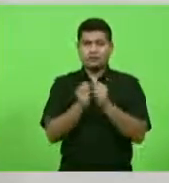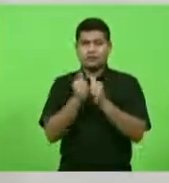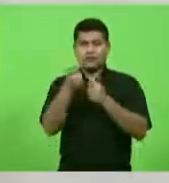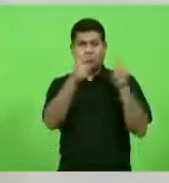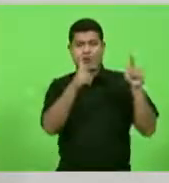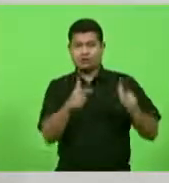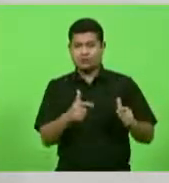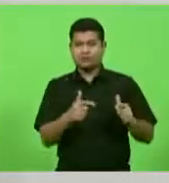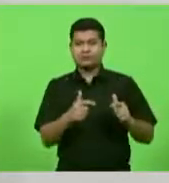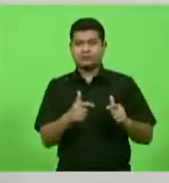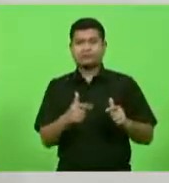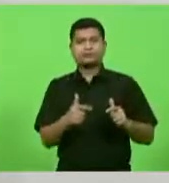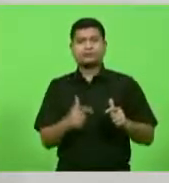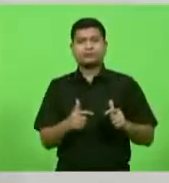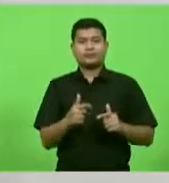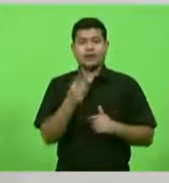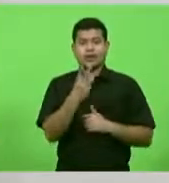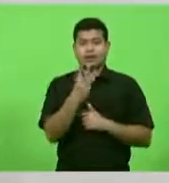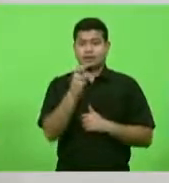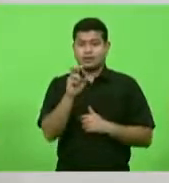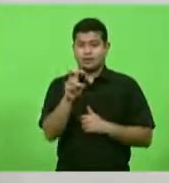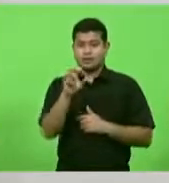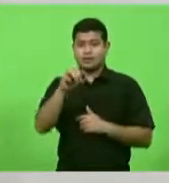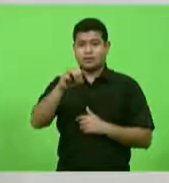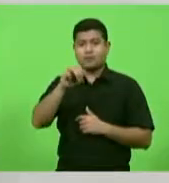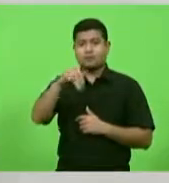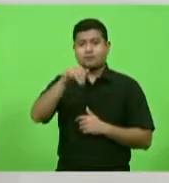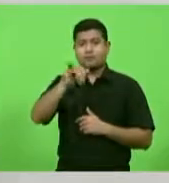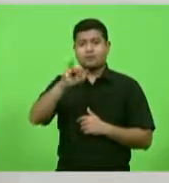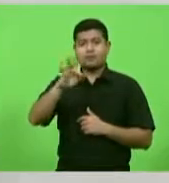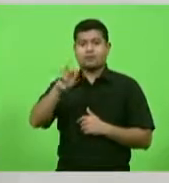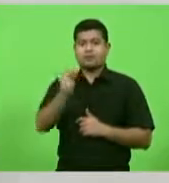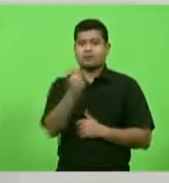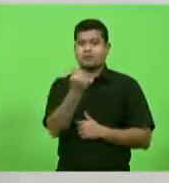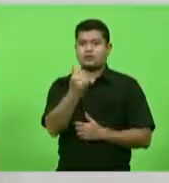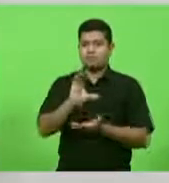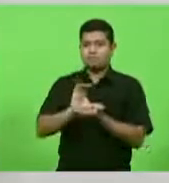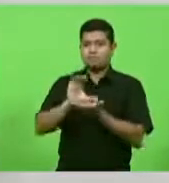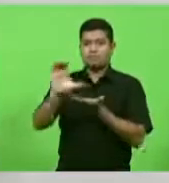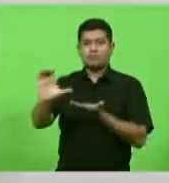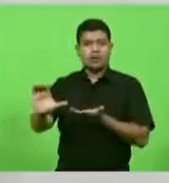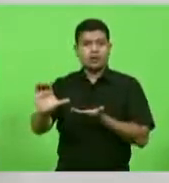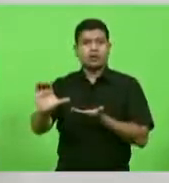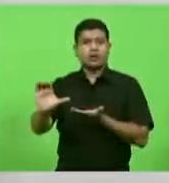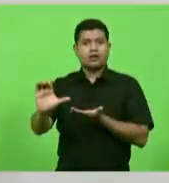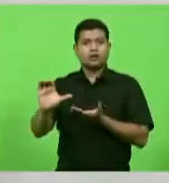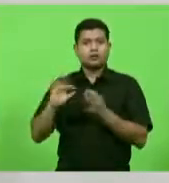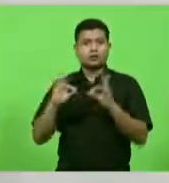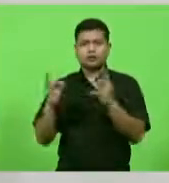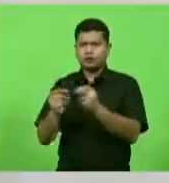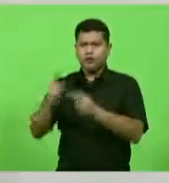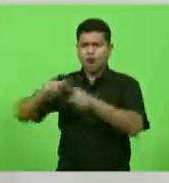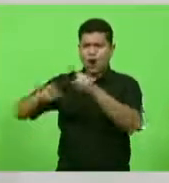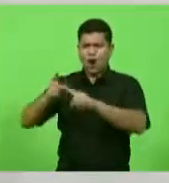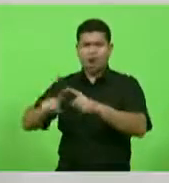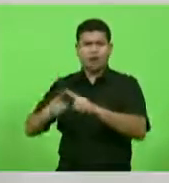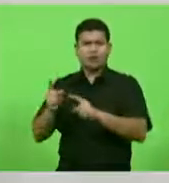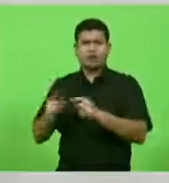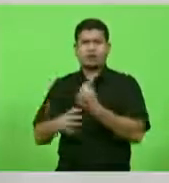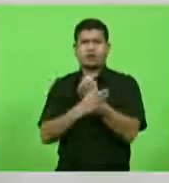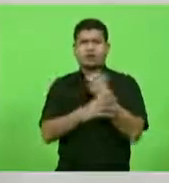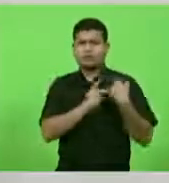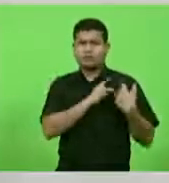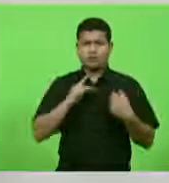Casa, de 350 milhões de reais. Em todos os instrumentos de segurança pública serão